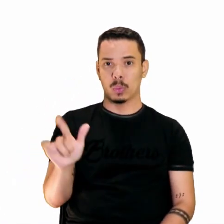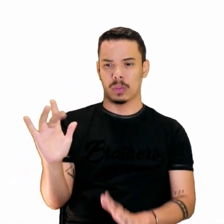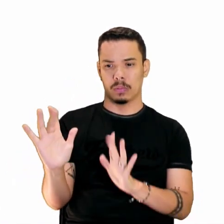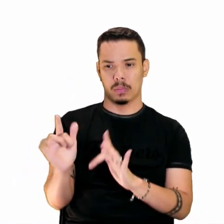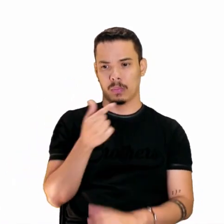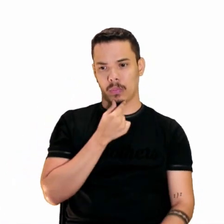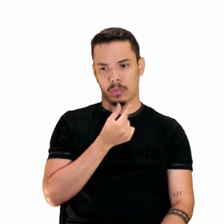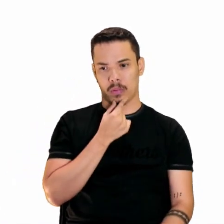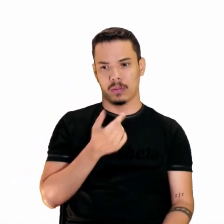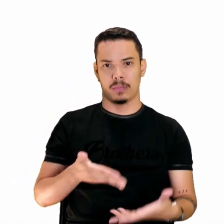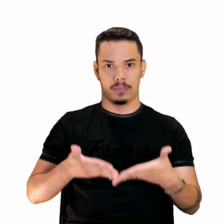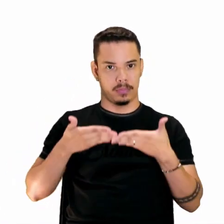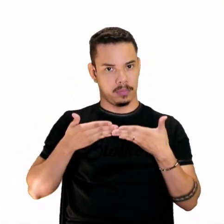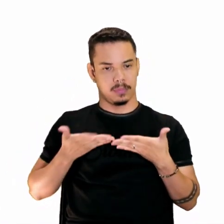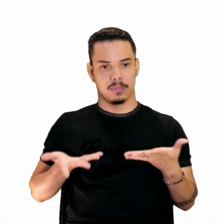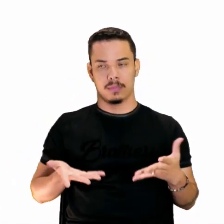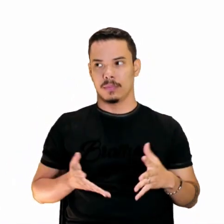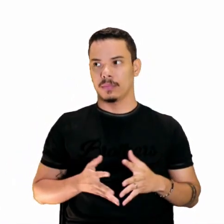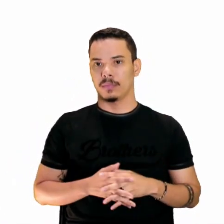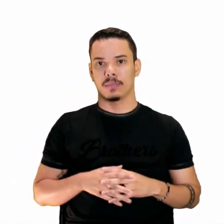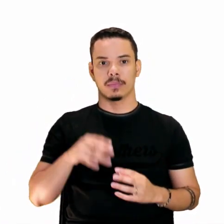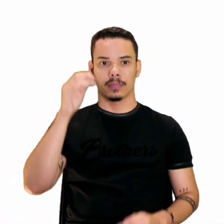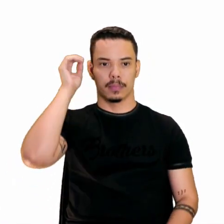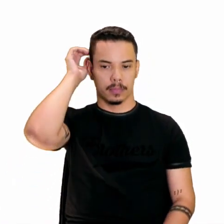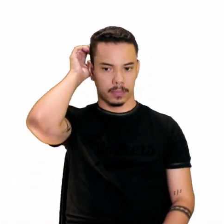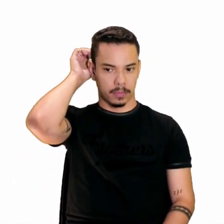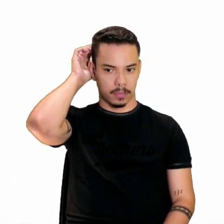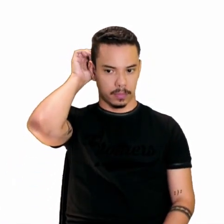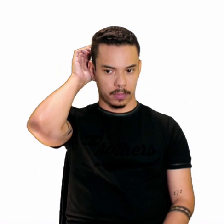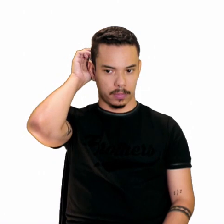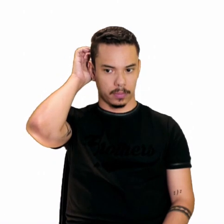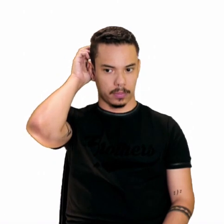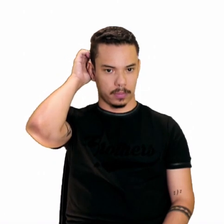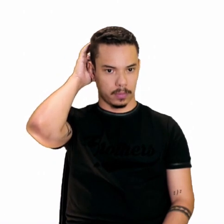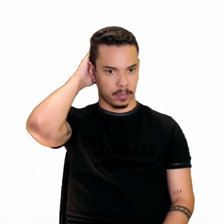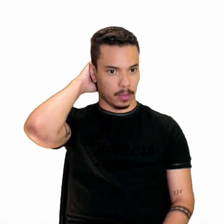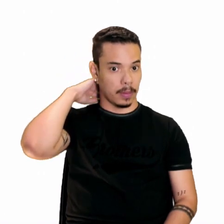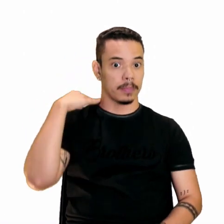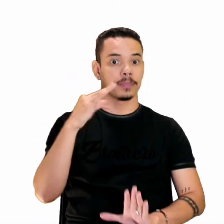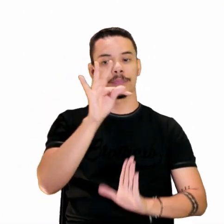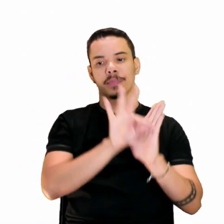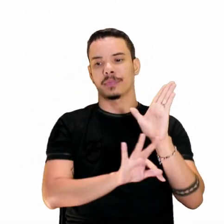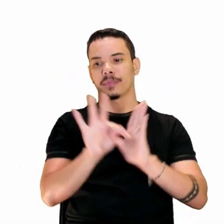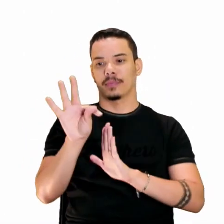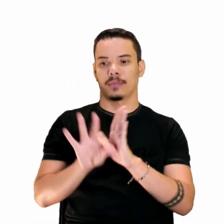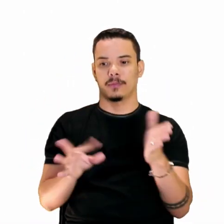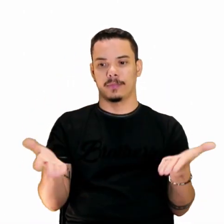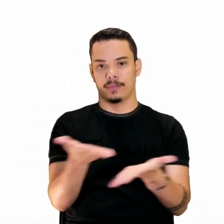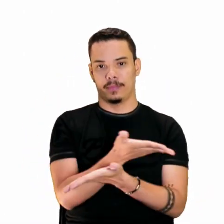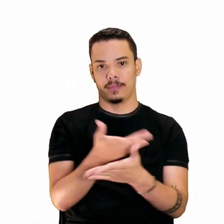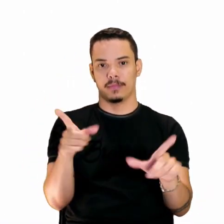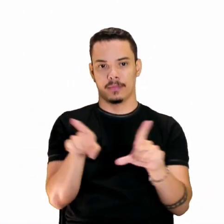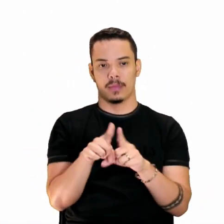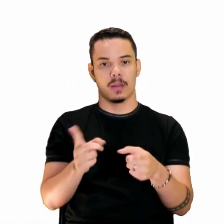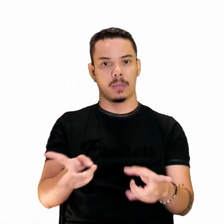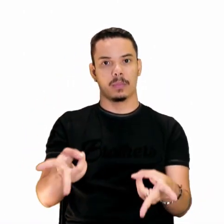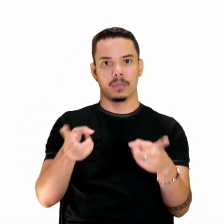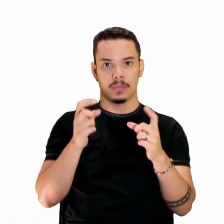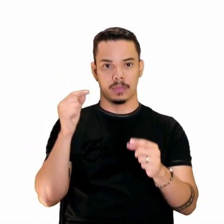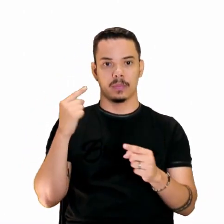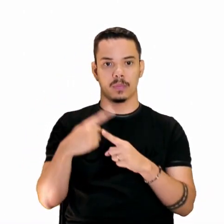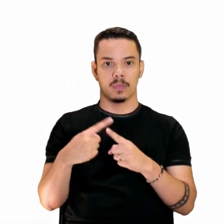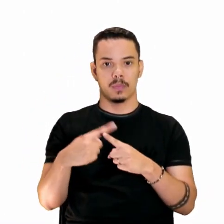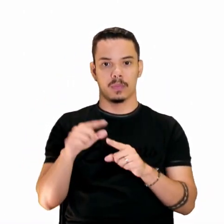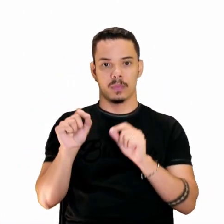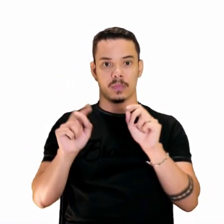Pela fé, né? Vamos lá. Então, fica de olho. Olha só. A intertextualidade, ela é percebida no